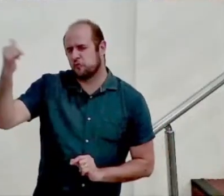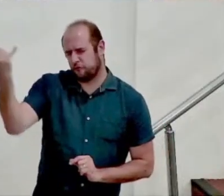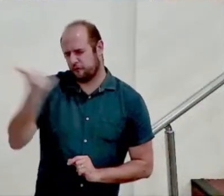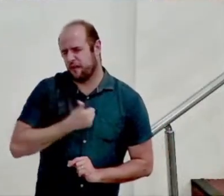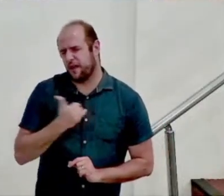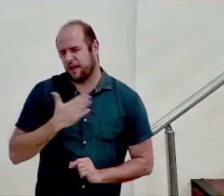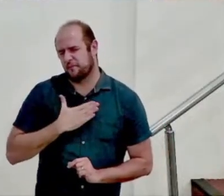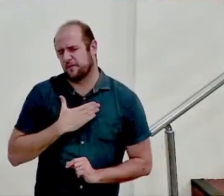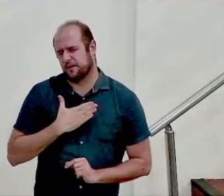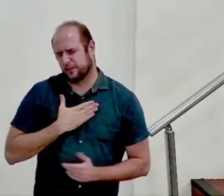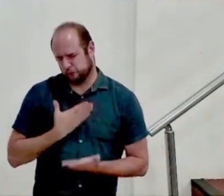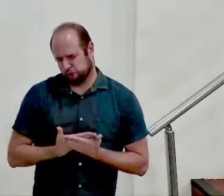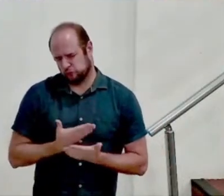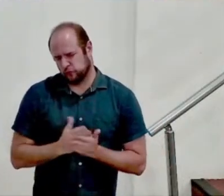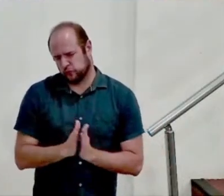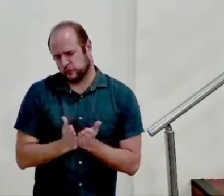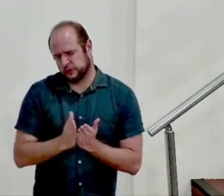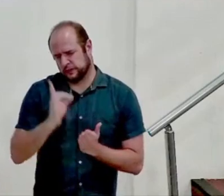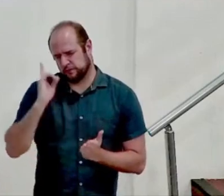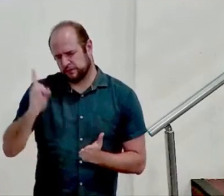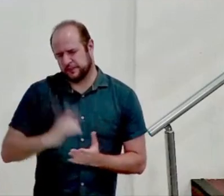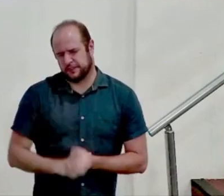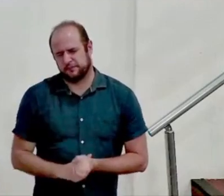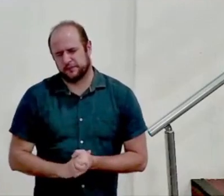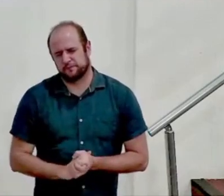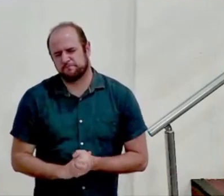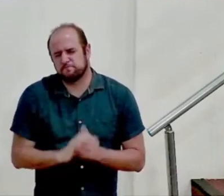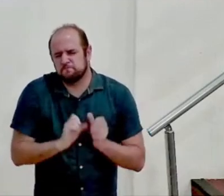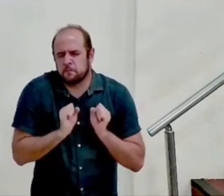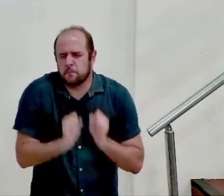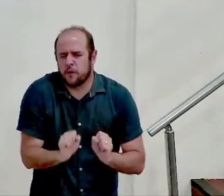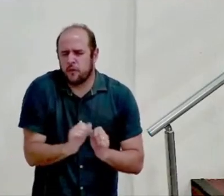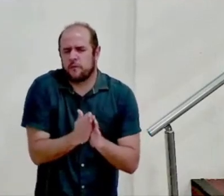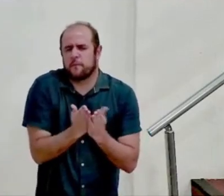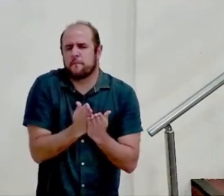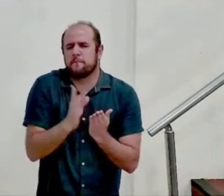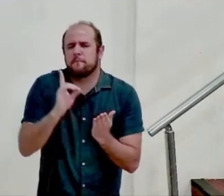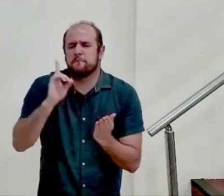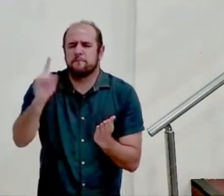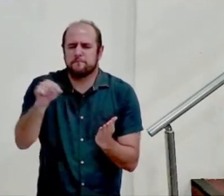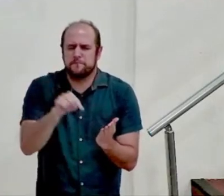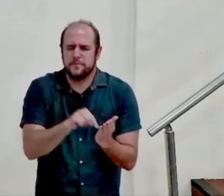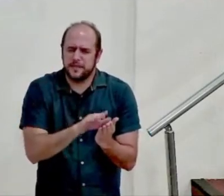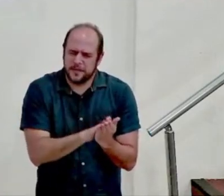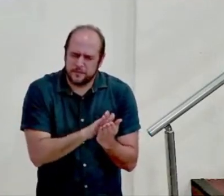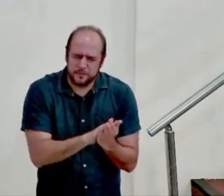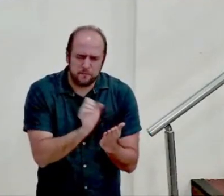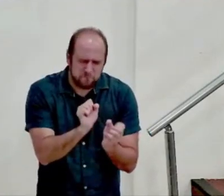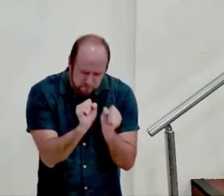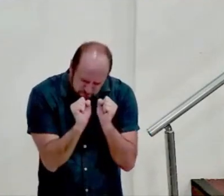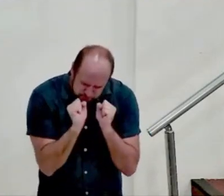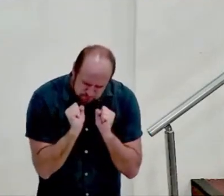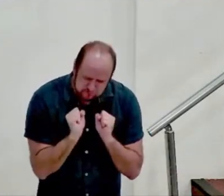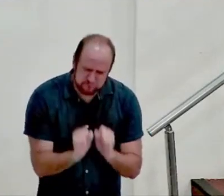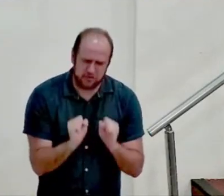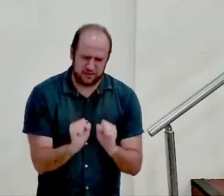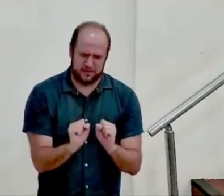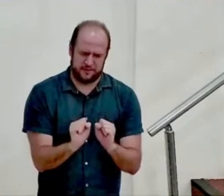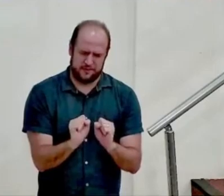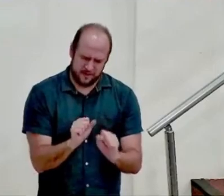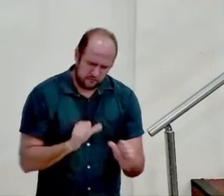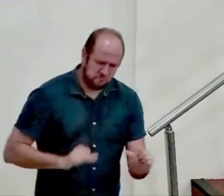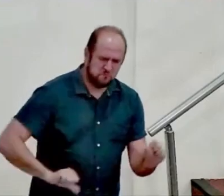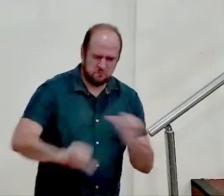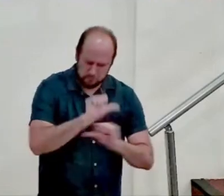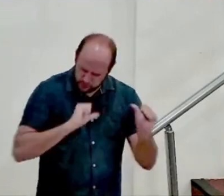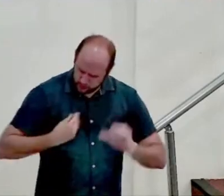ao estudar esse texto. Que a palavra do Senhor seja poderosa como ela é para transformar